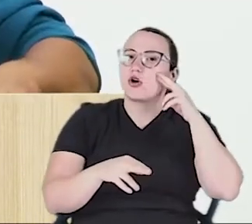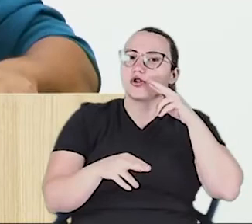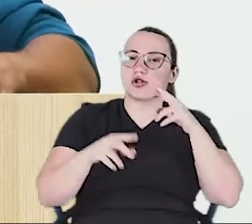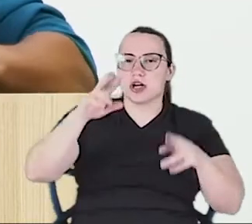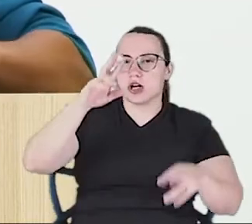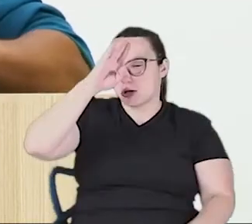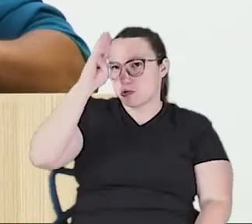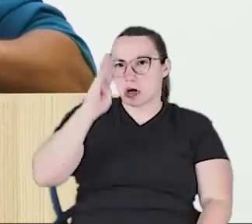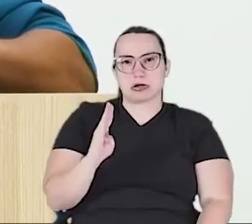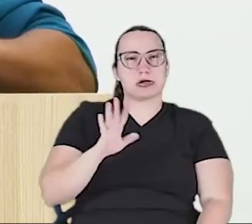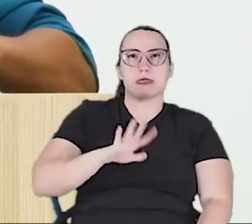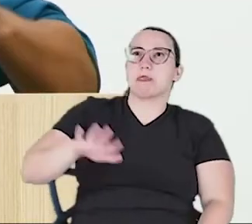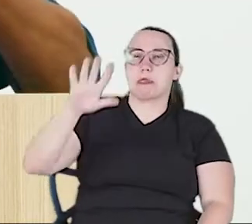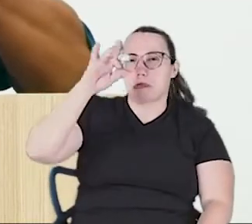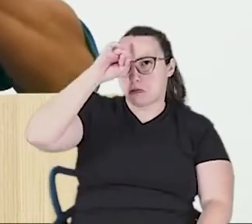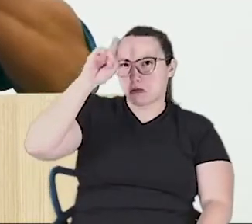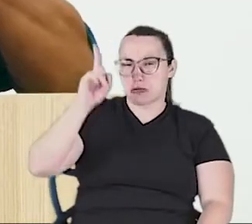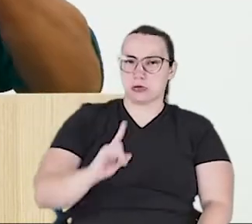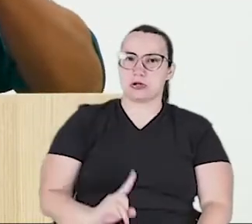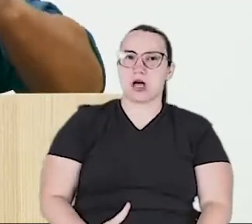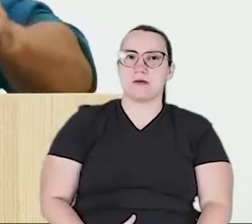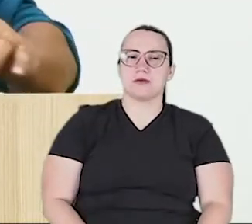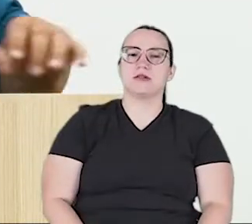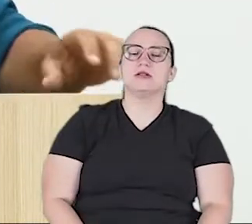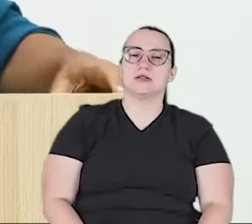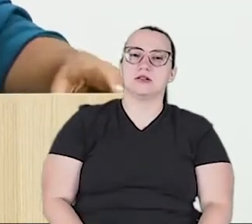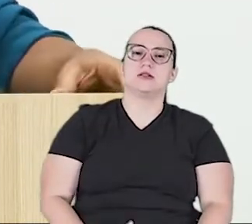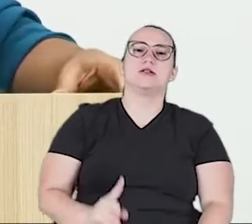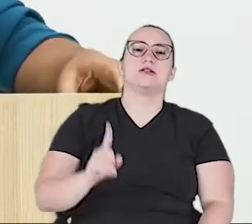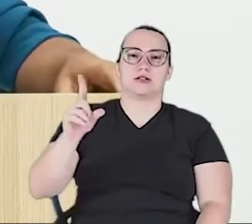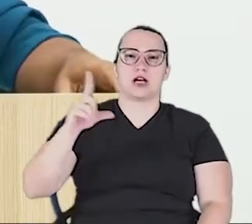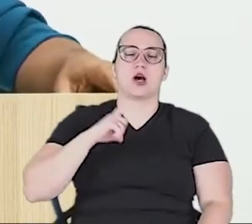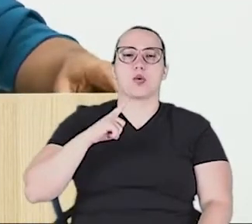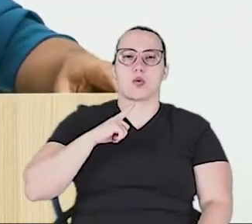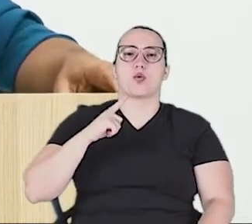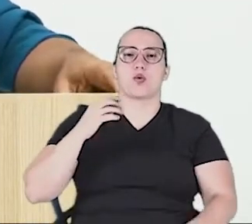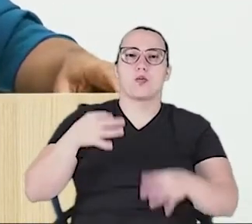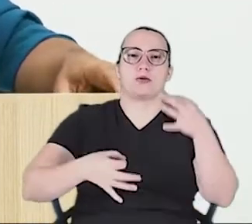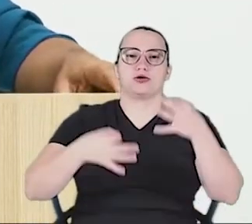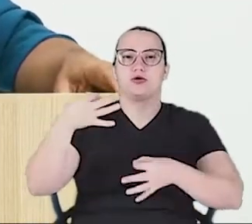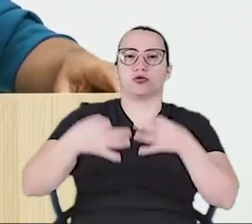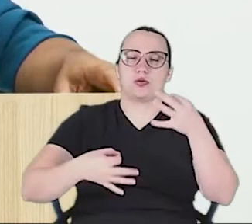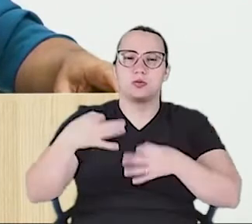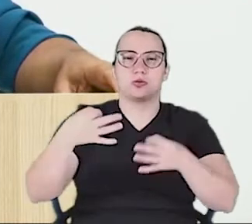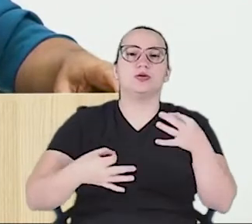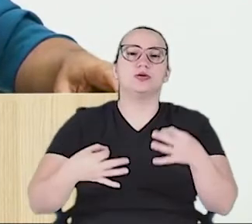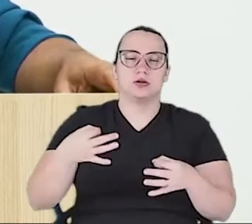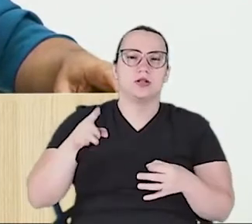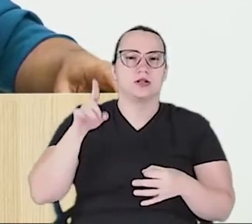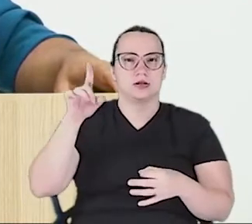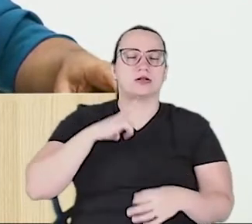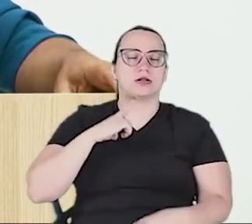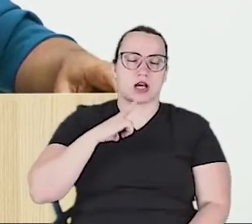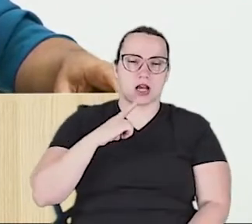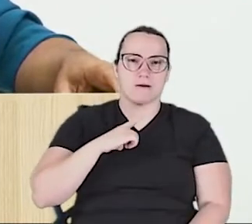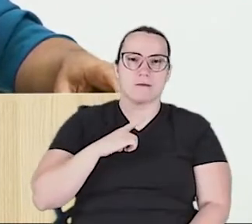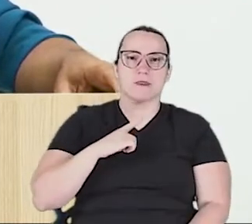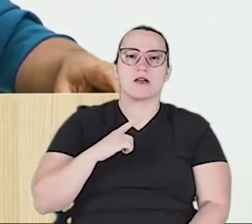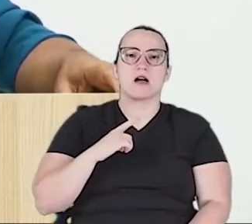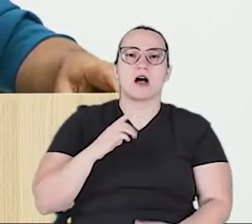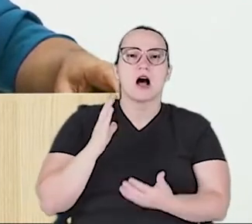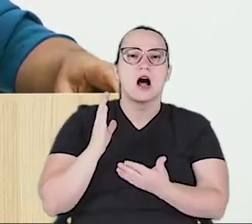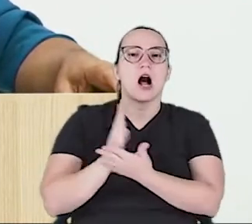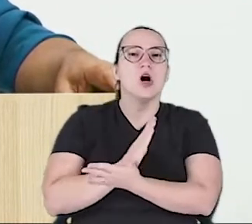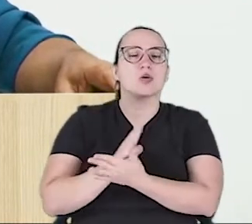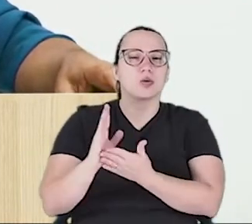Temos uma ação lá no Supremo Tribunal Federal para ser julgada. Temos mais alguns recursos feitos pelo